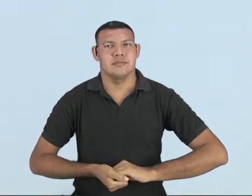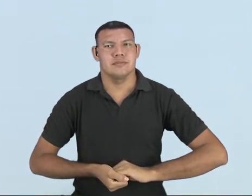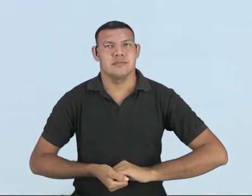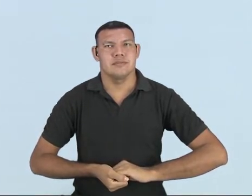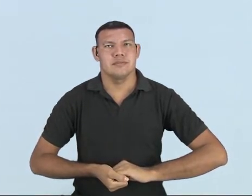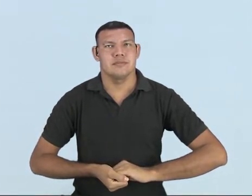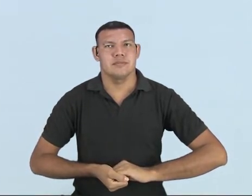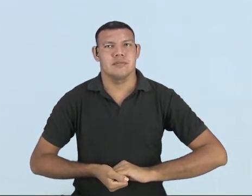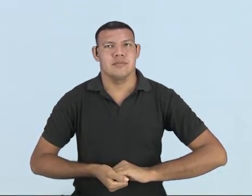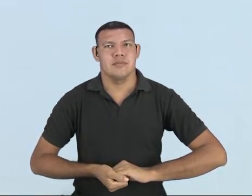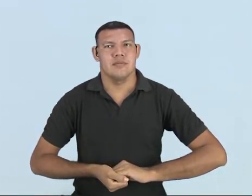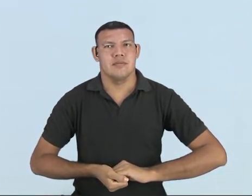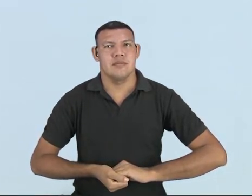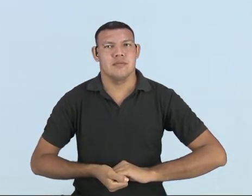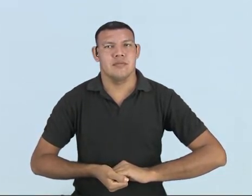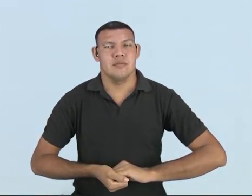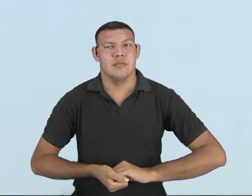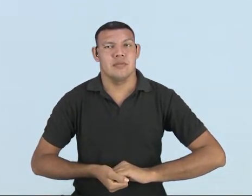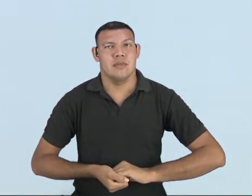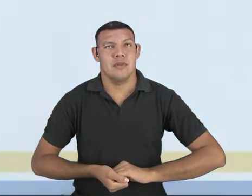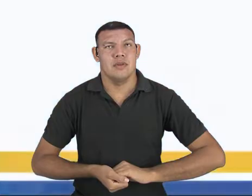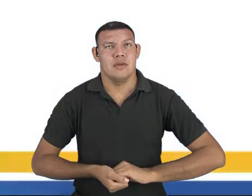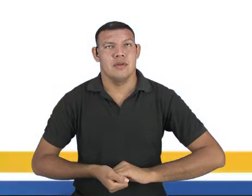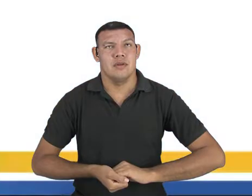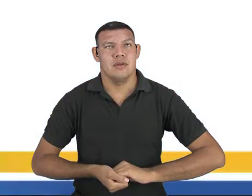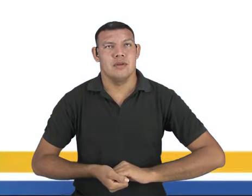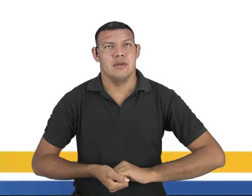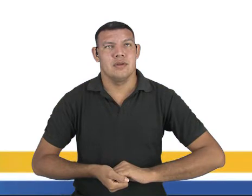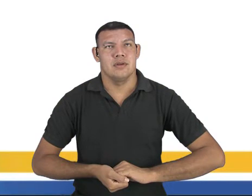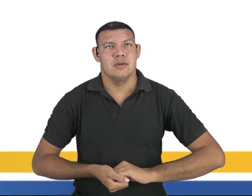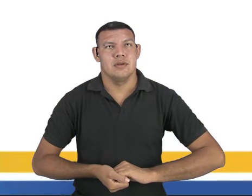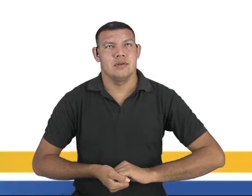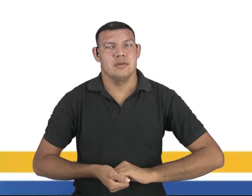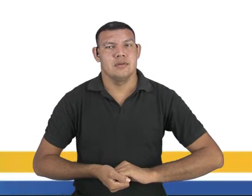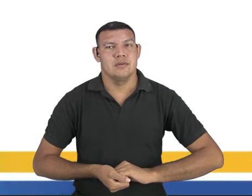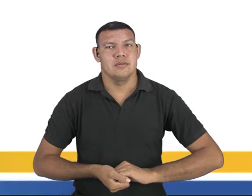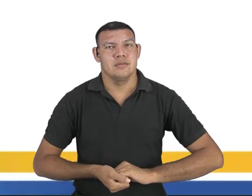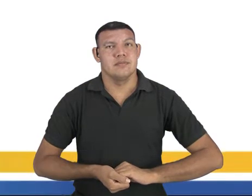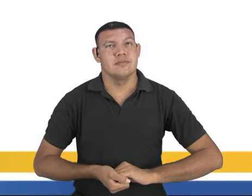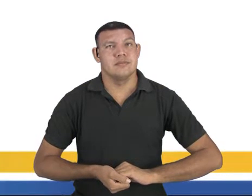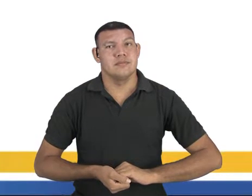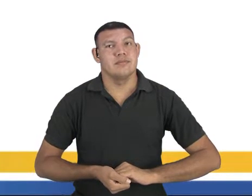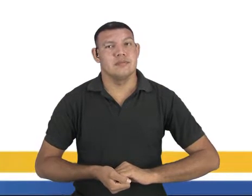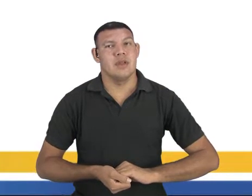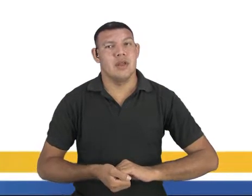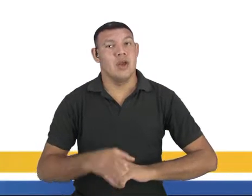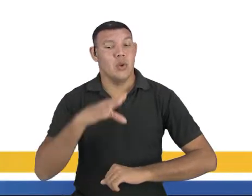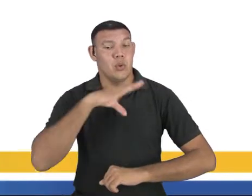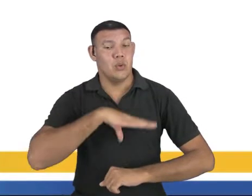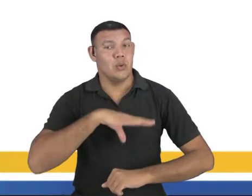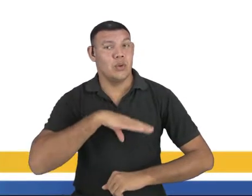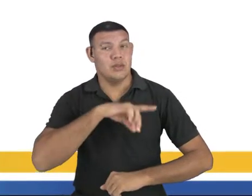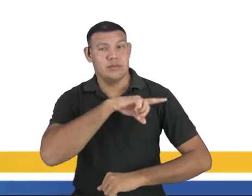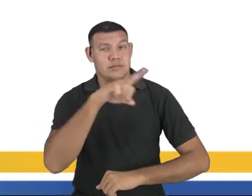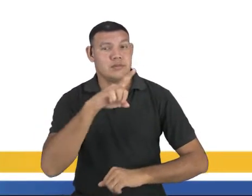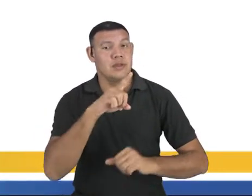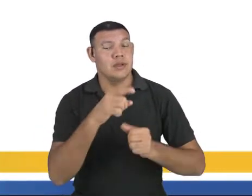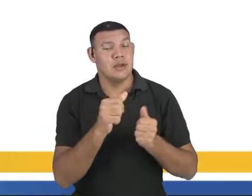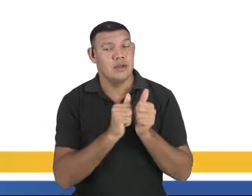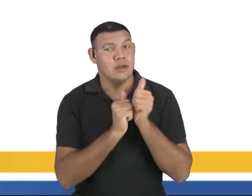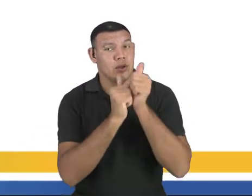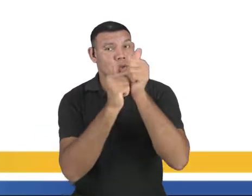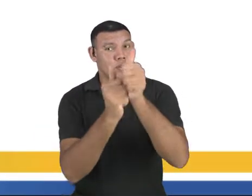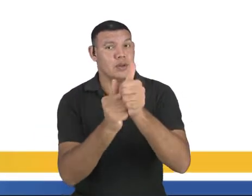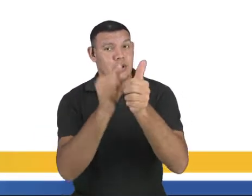Então, nessa introdução, ela está toda em português para que vocês consigam acompanhar a leitura,